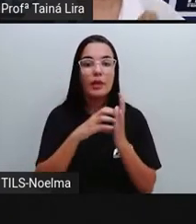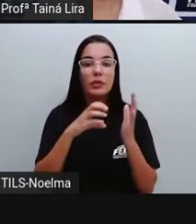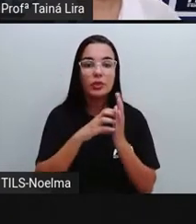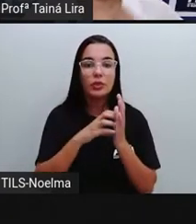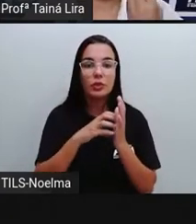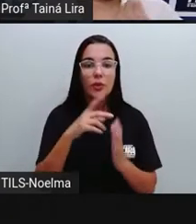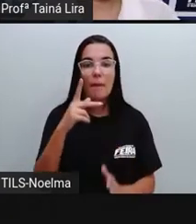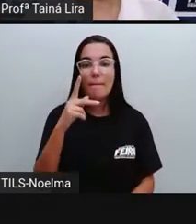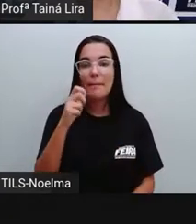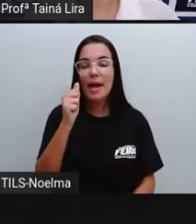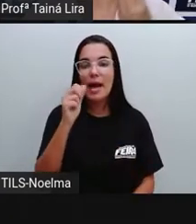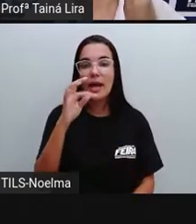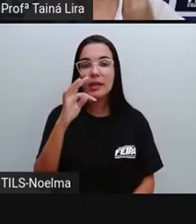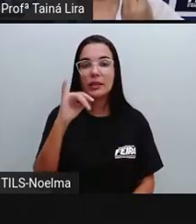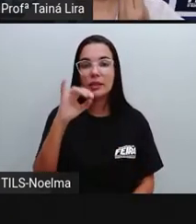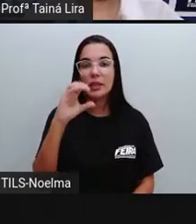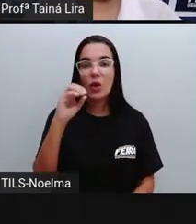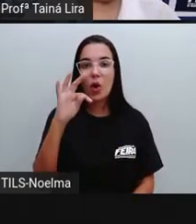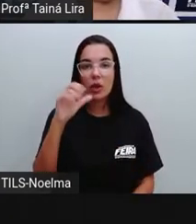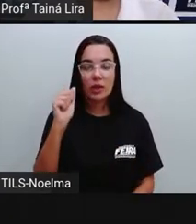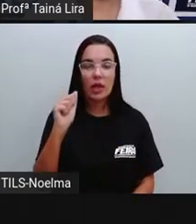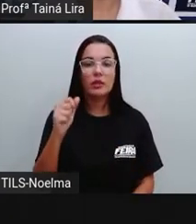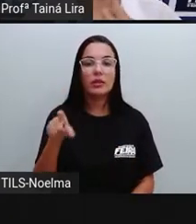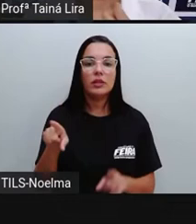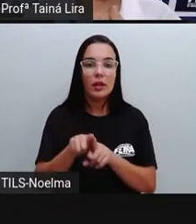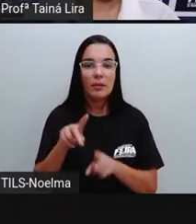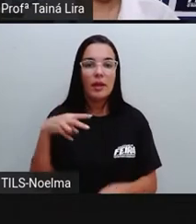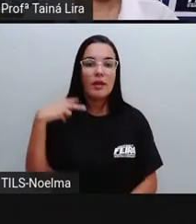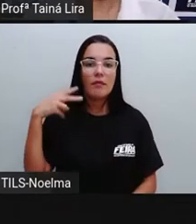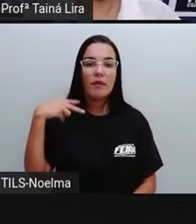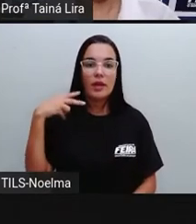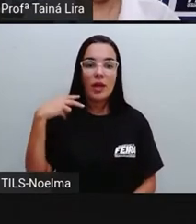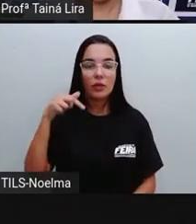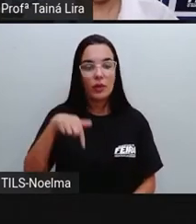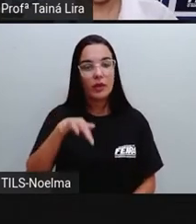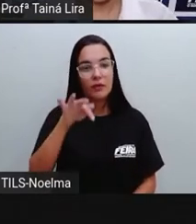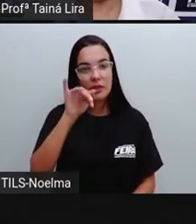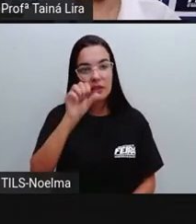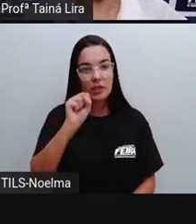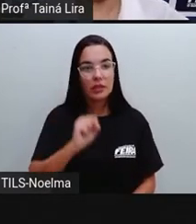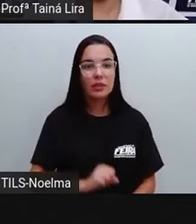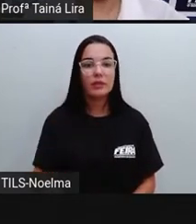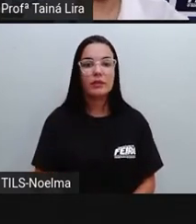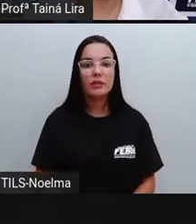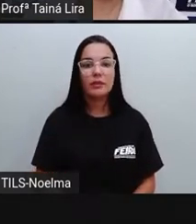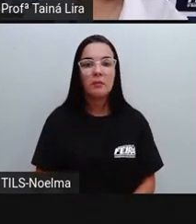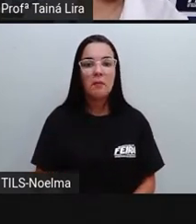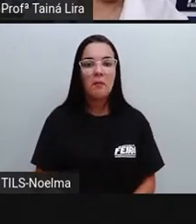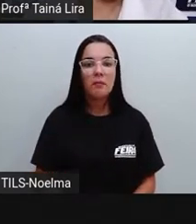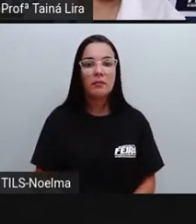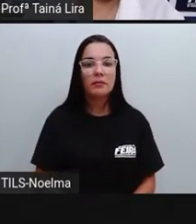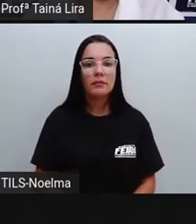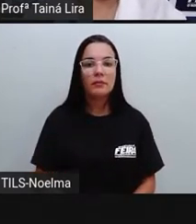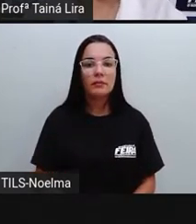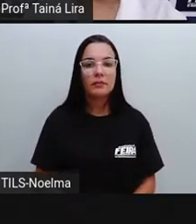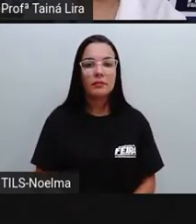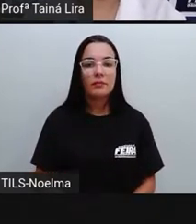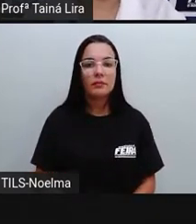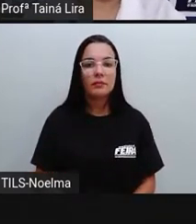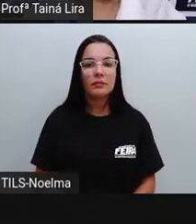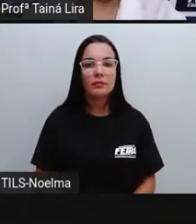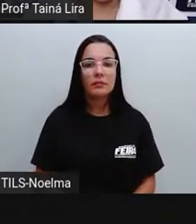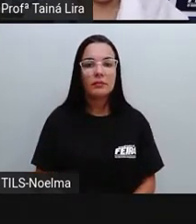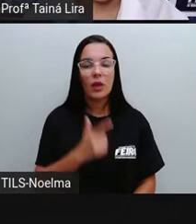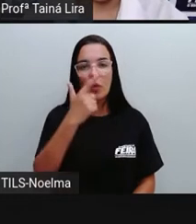Patriota. Então, mais um vereador daqui de Feira de Santana, tá? Outro vereador